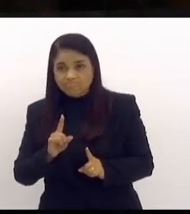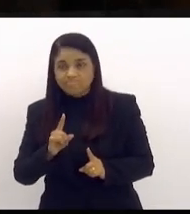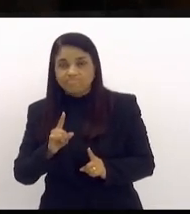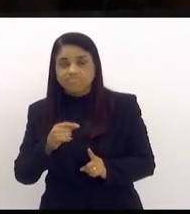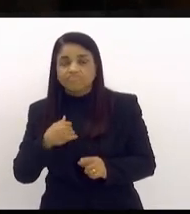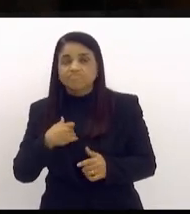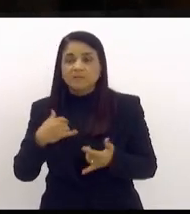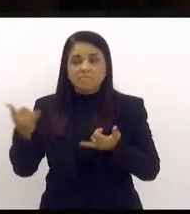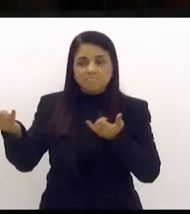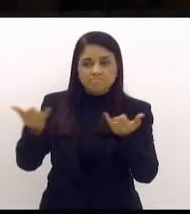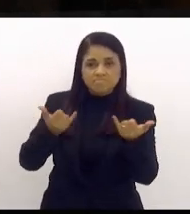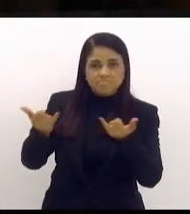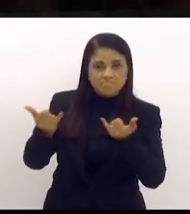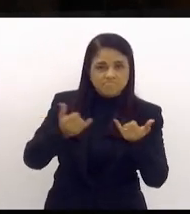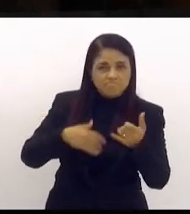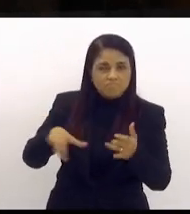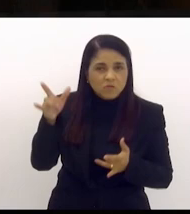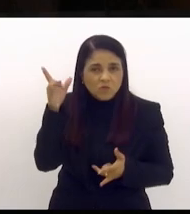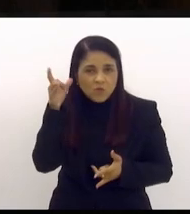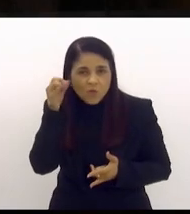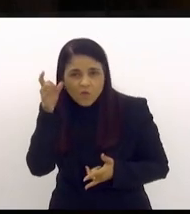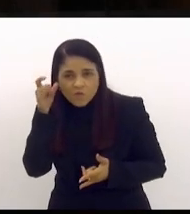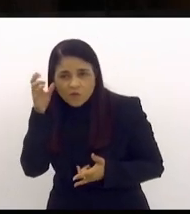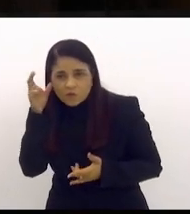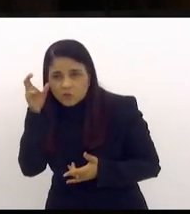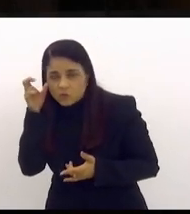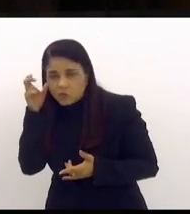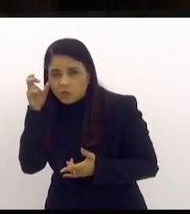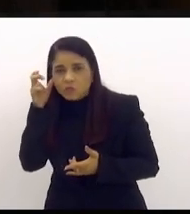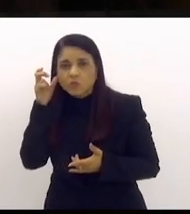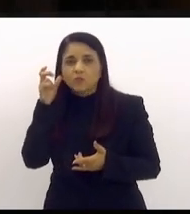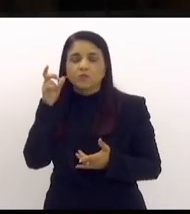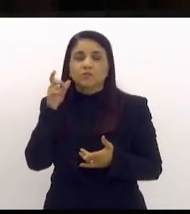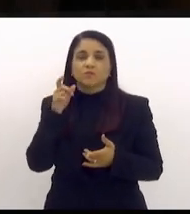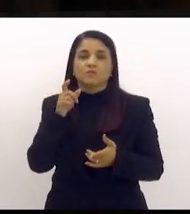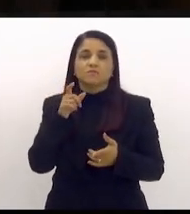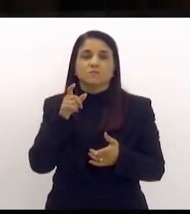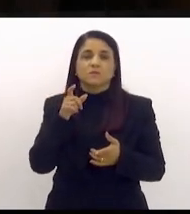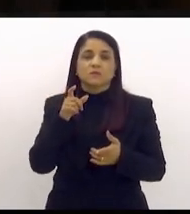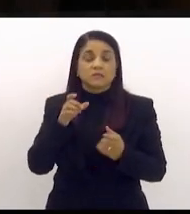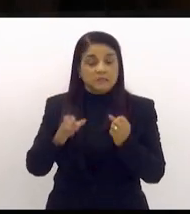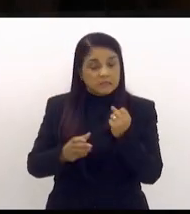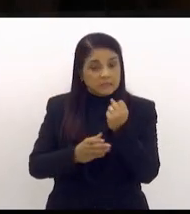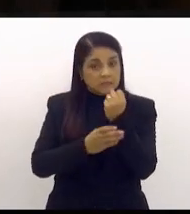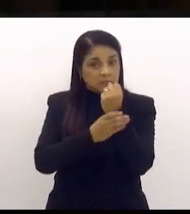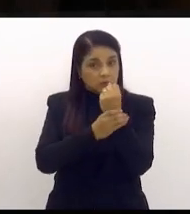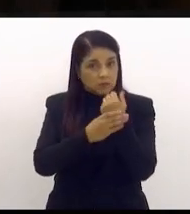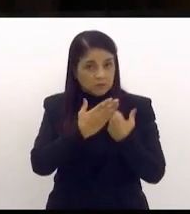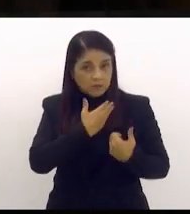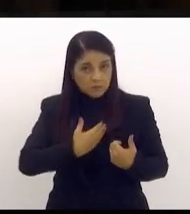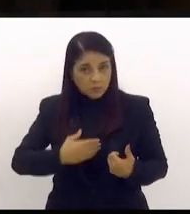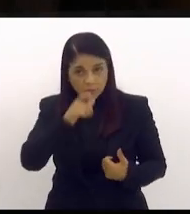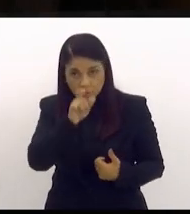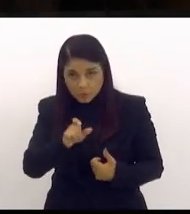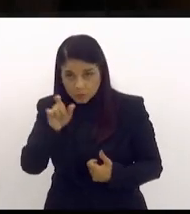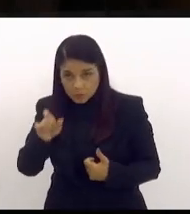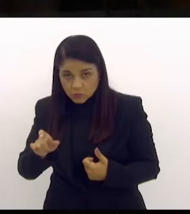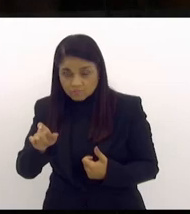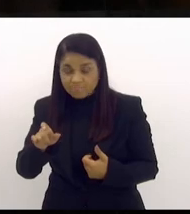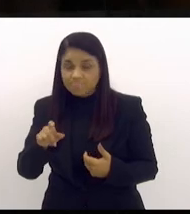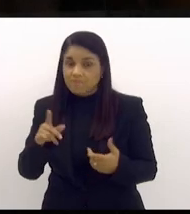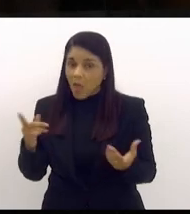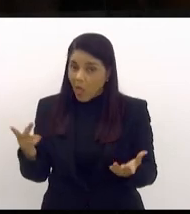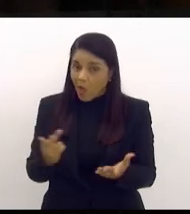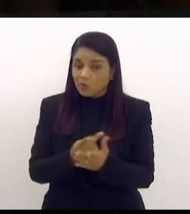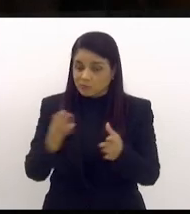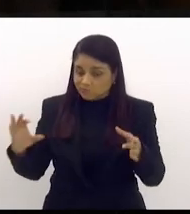comentaristas, muitos comentaristas de segurança pública, dizer que isso está ocorrendo.